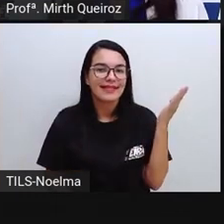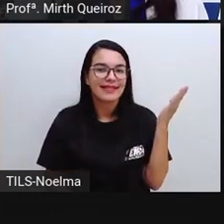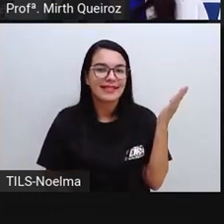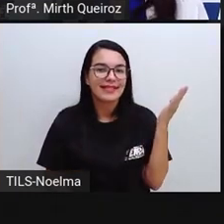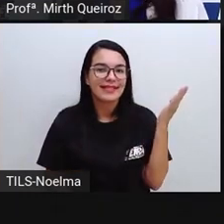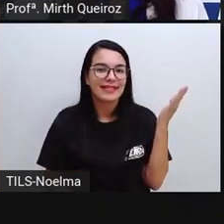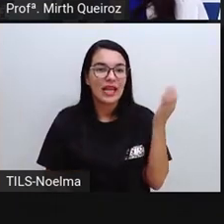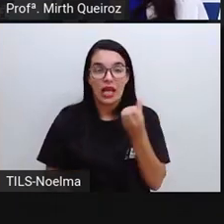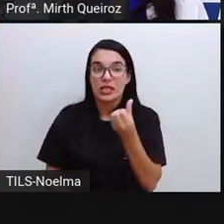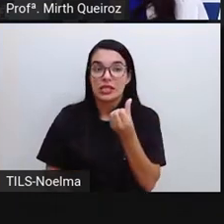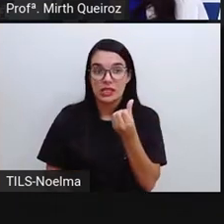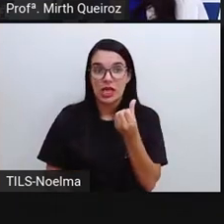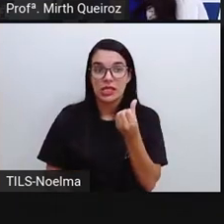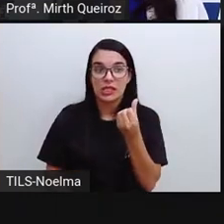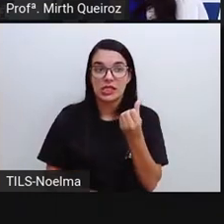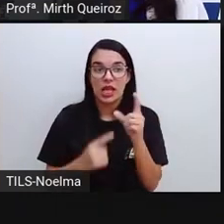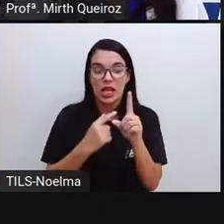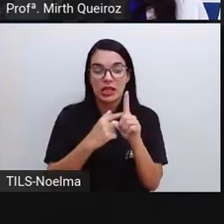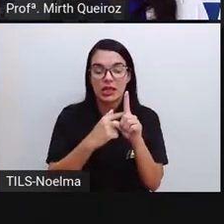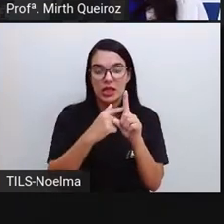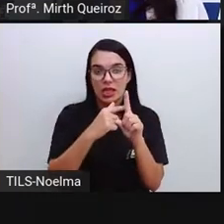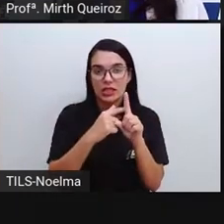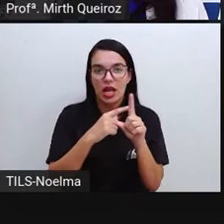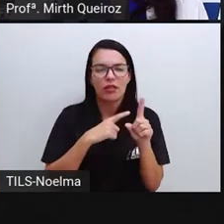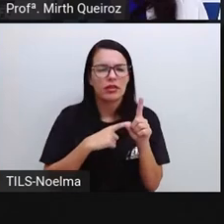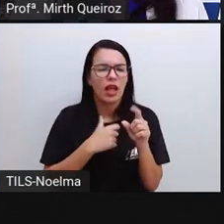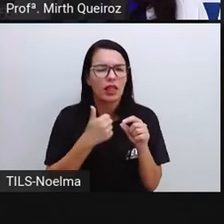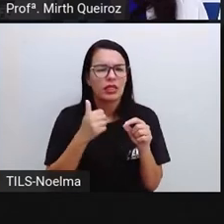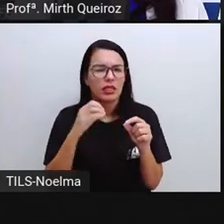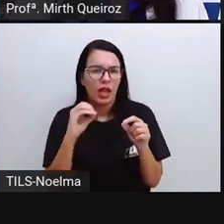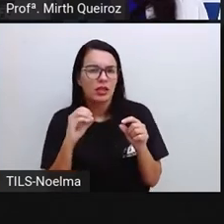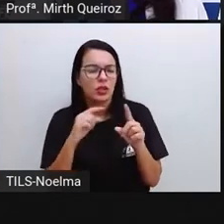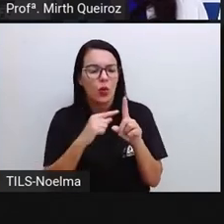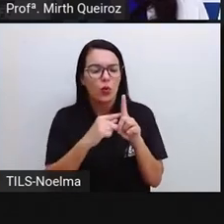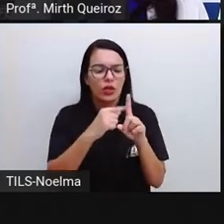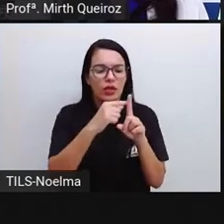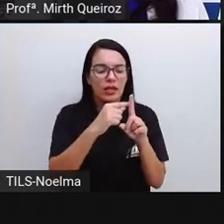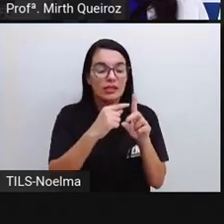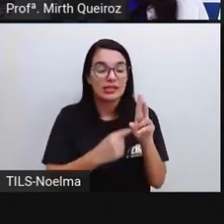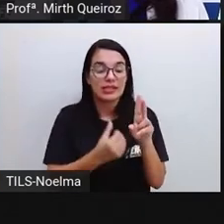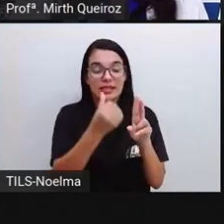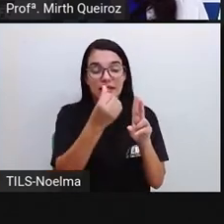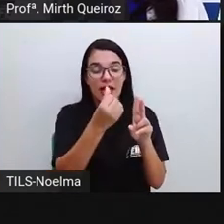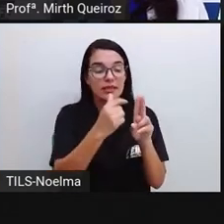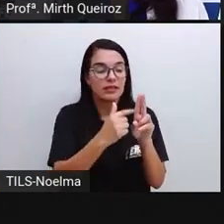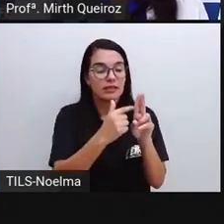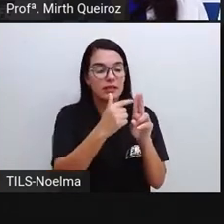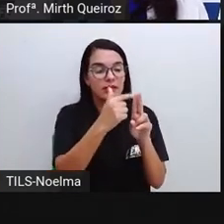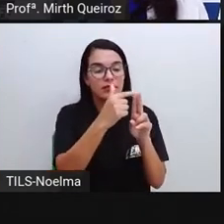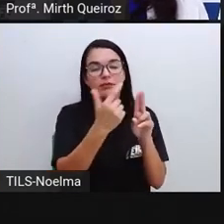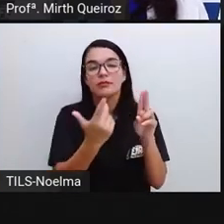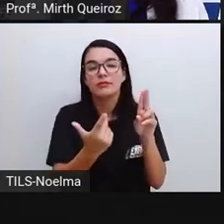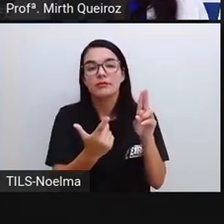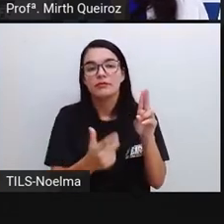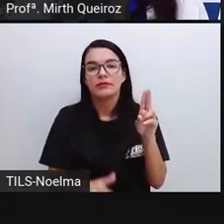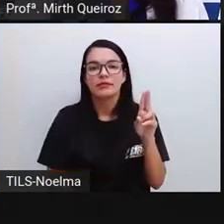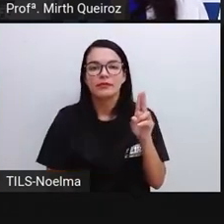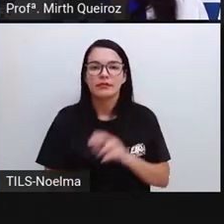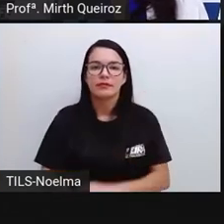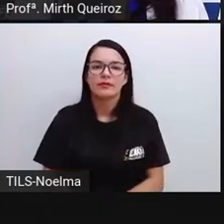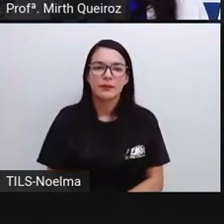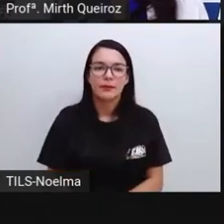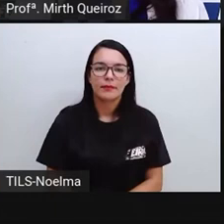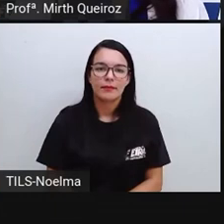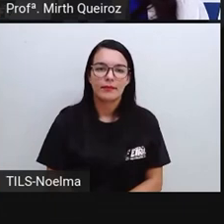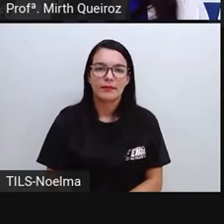Seis dezenas. Uma dezena tem dez unidades. Seis dezenas terá quantas? Então, seis